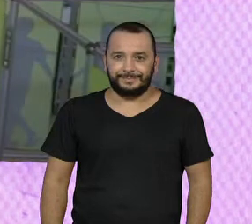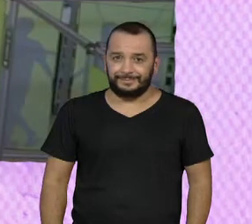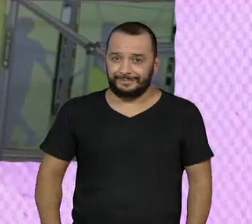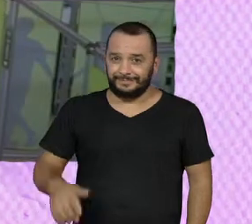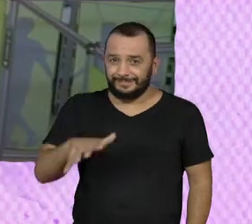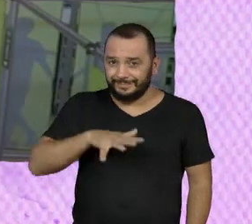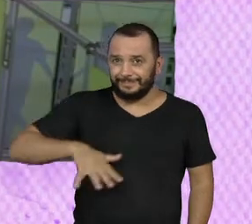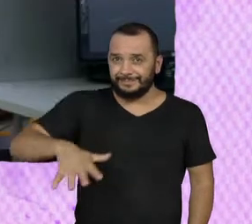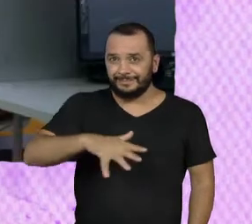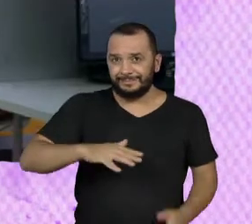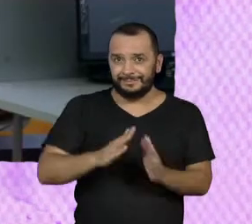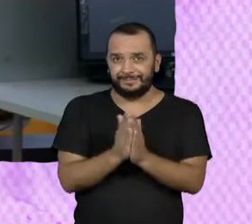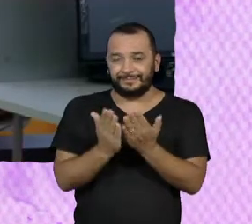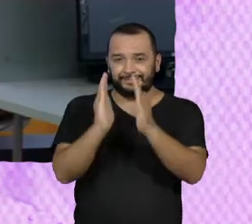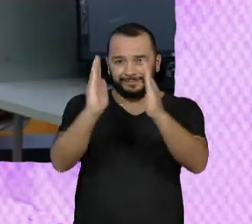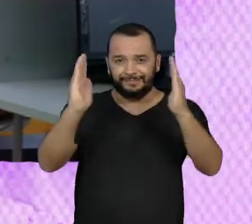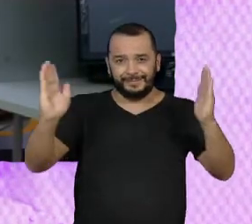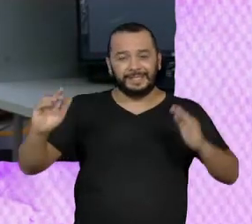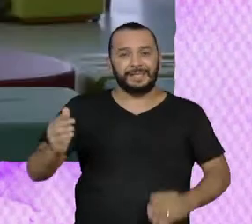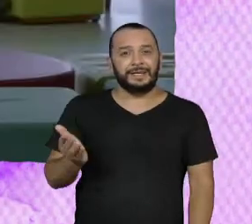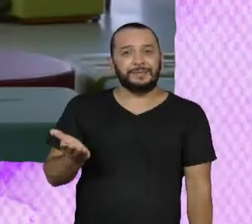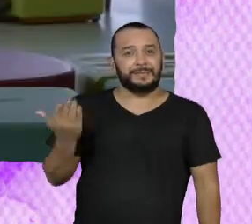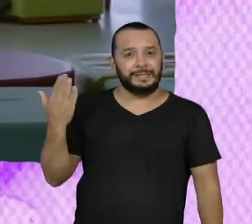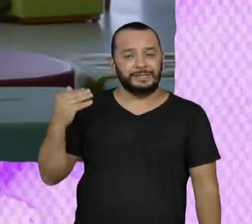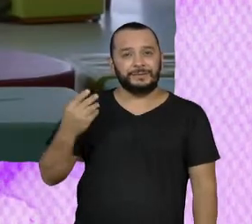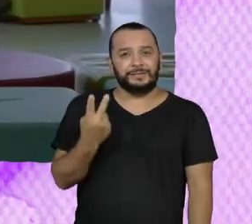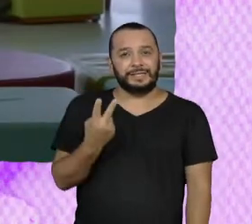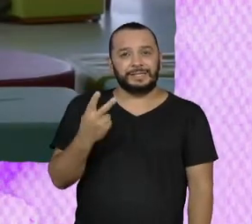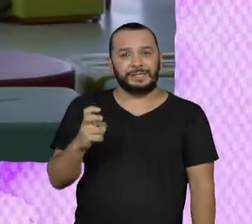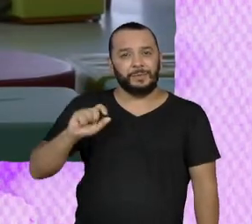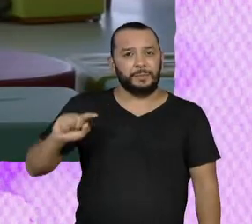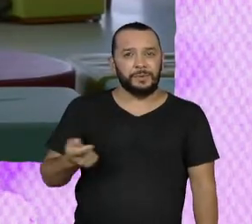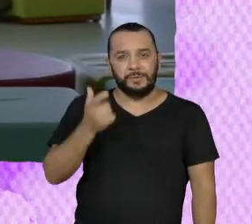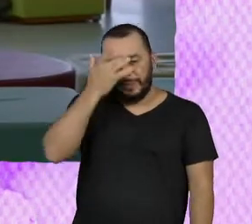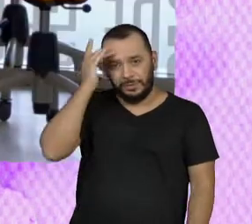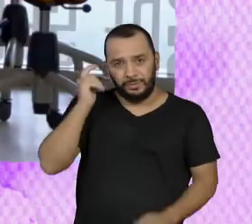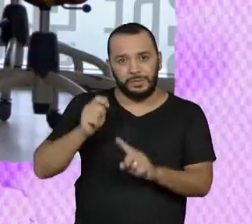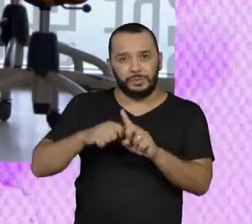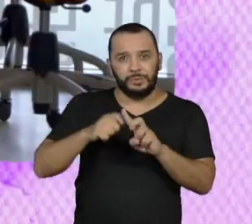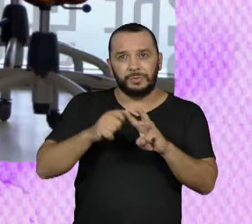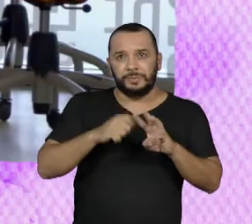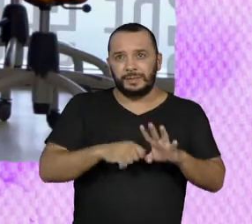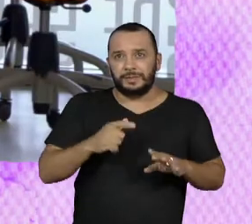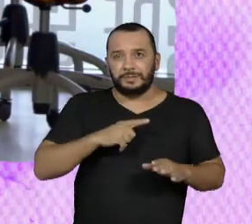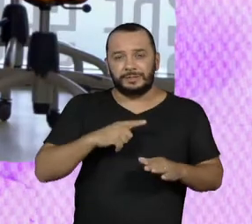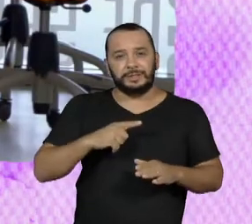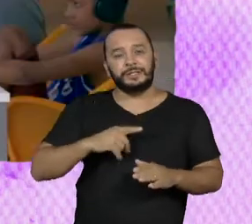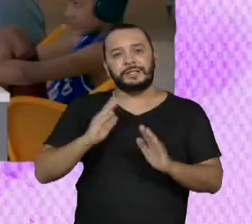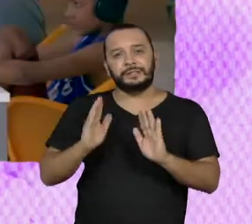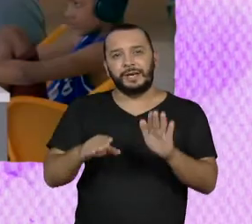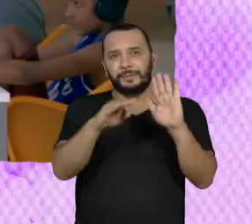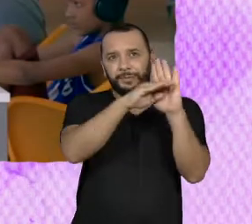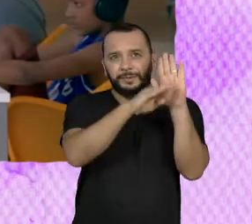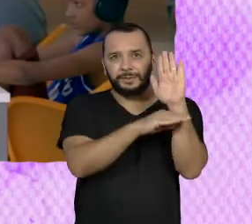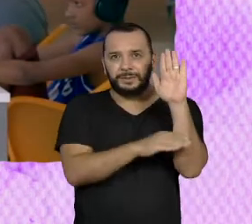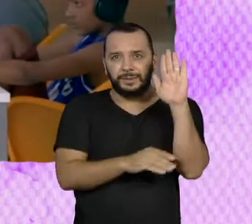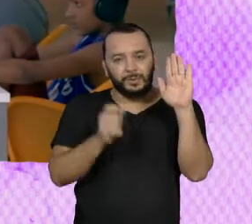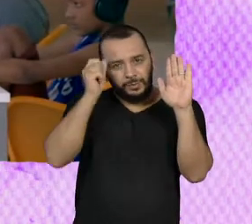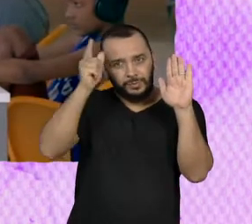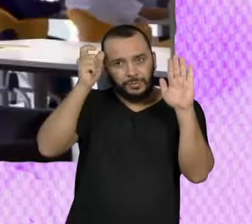Essa biblioteca recebia, em média, 25 mil pessoas por mês, com uma programação cultural intensa, presencial.